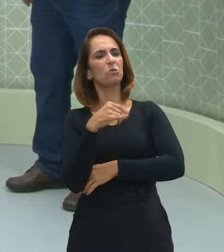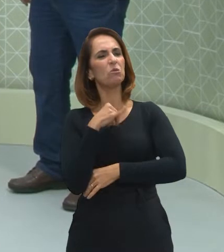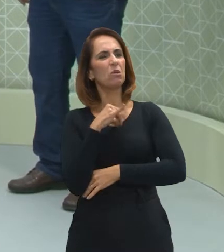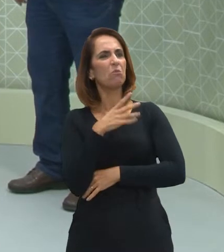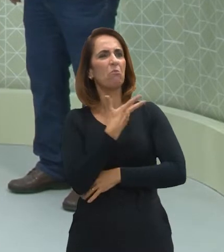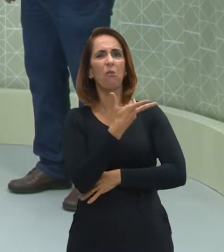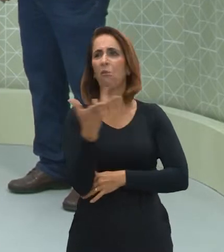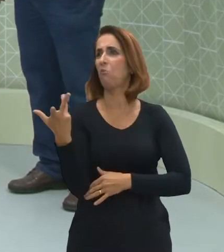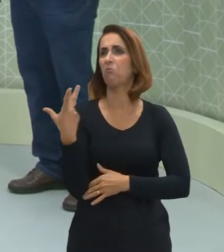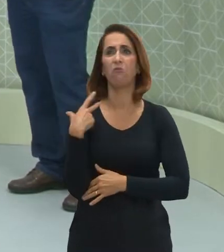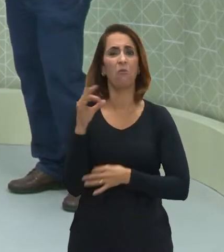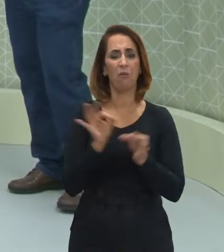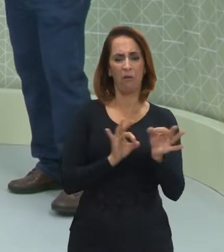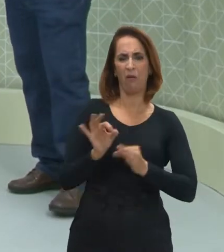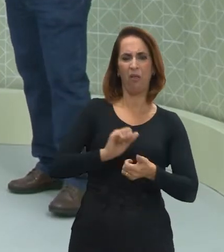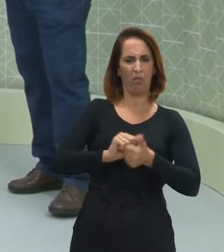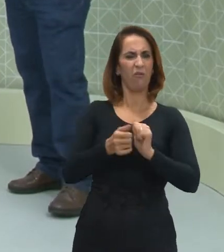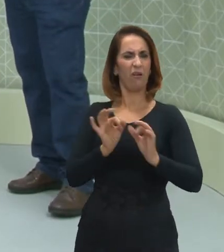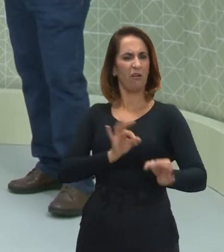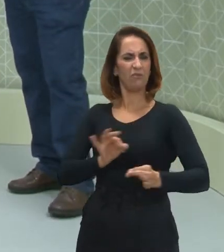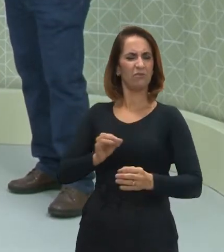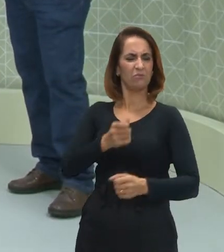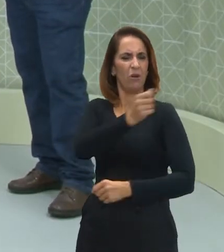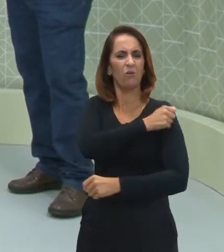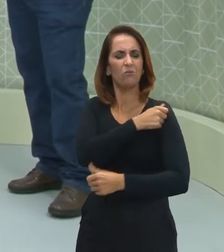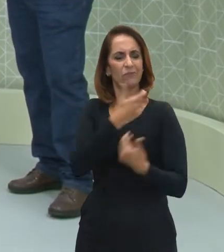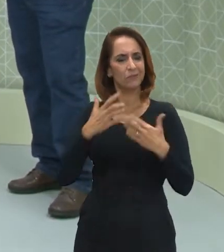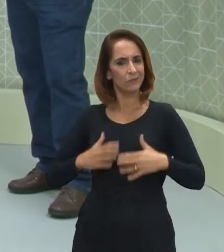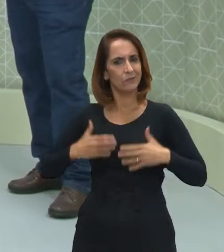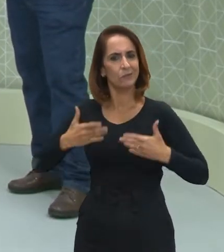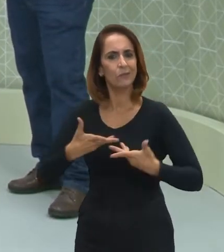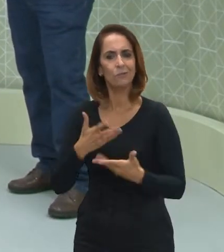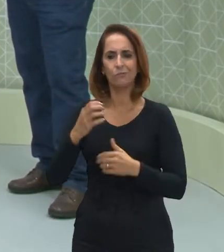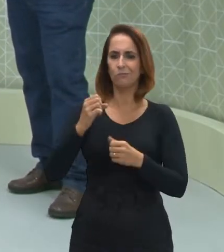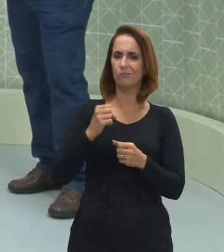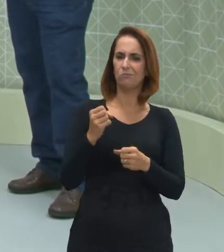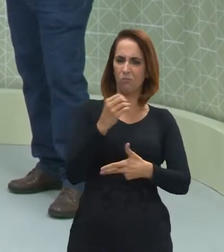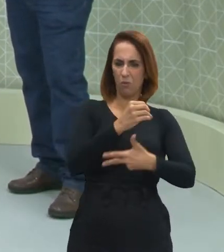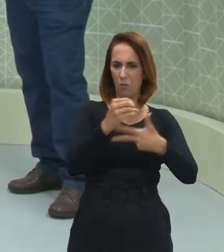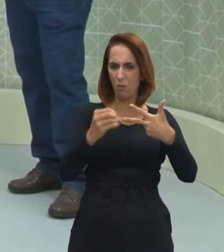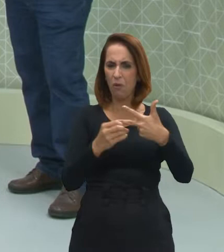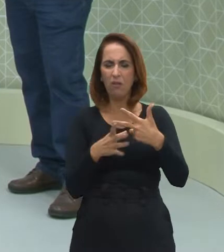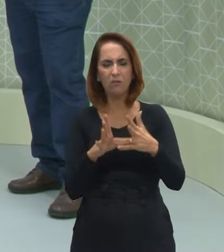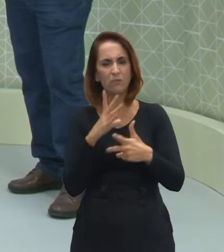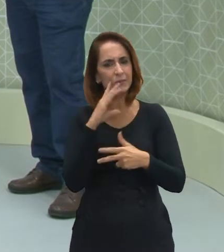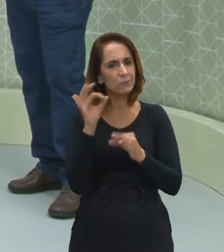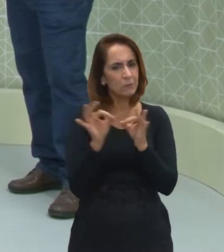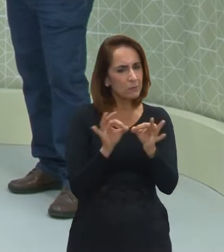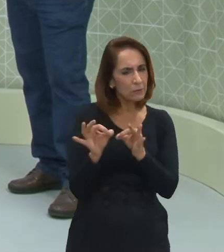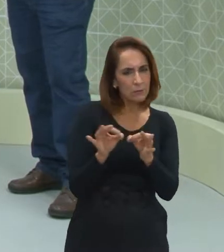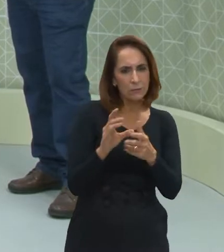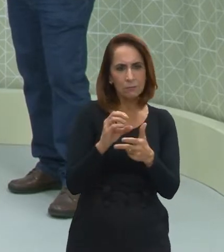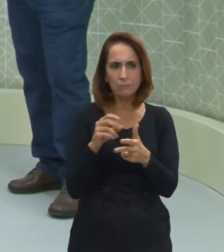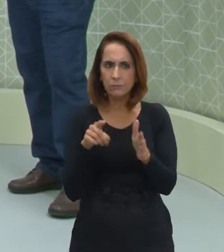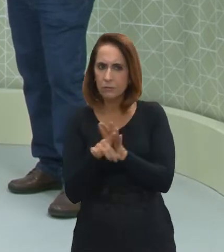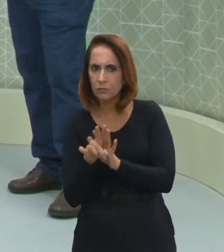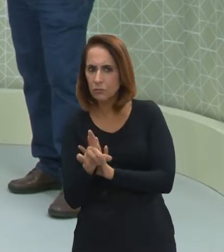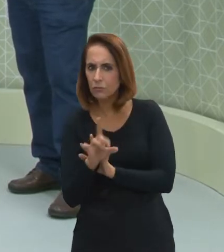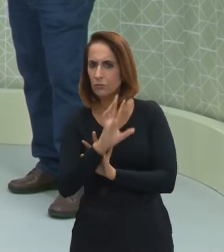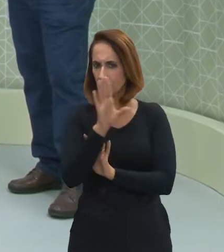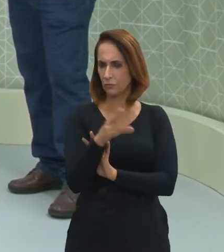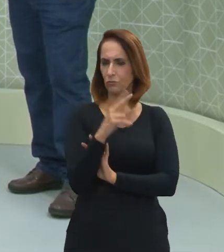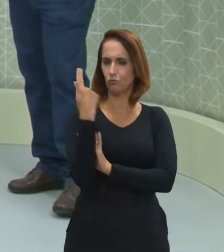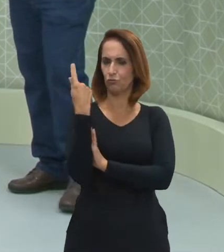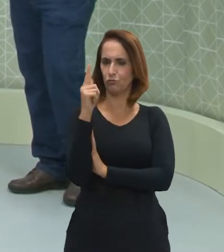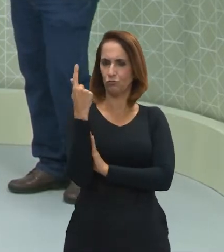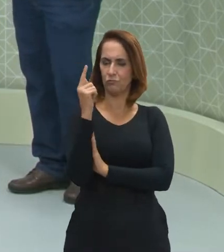existe uma forma mais adequada para o aluno, para o candidato que está se preparando para o Enem, para ele se preparar para as questões no que se refere à